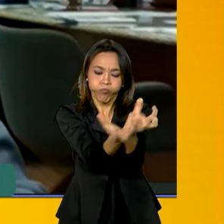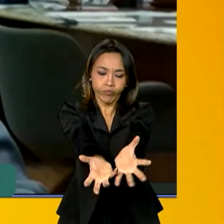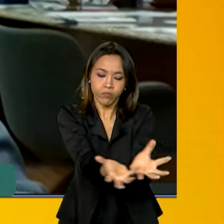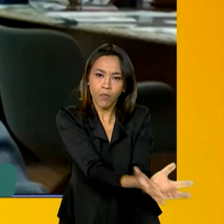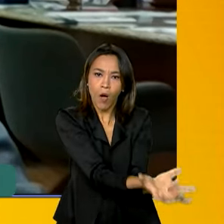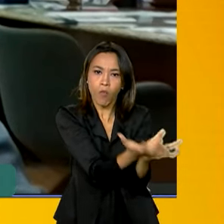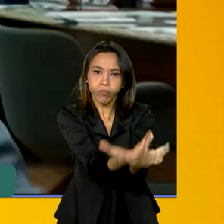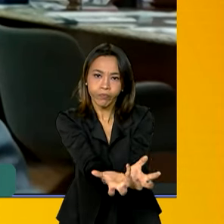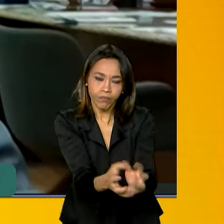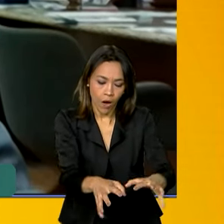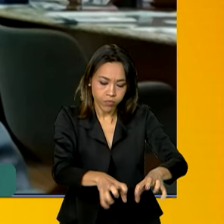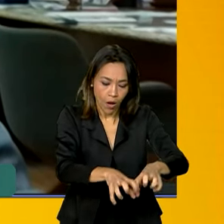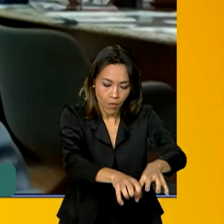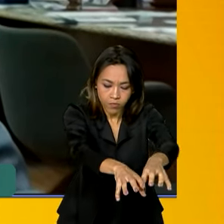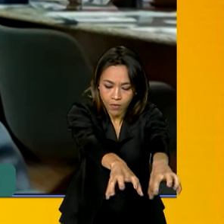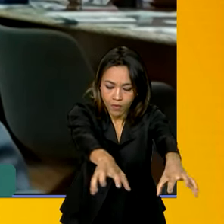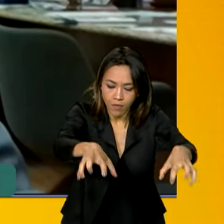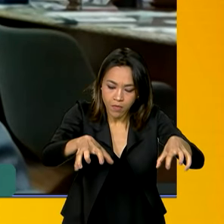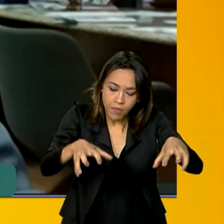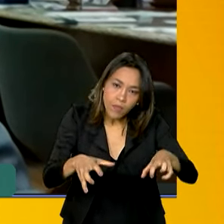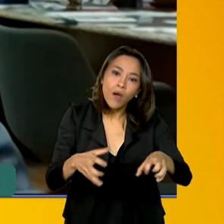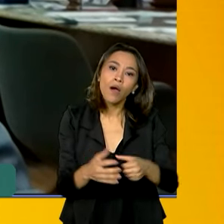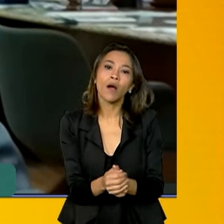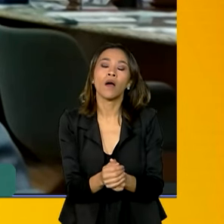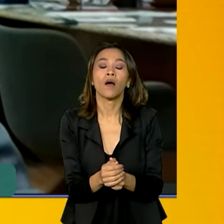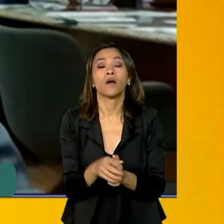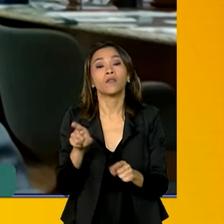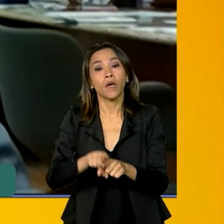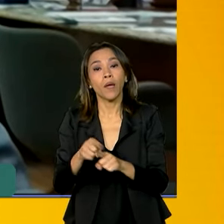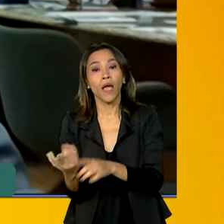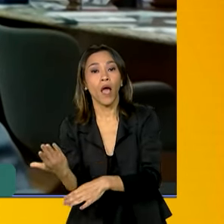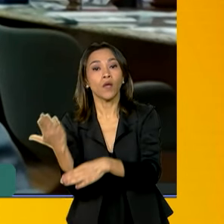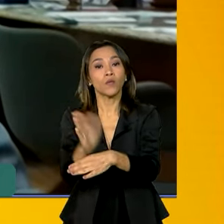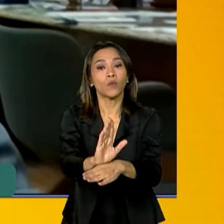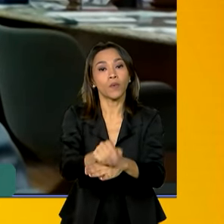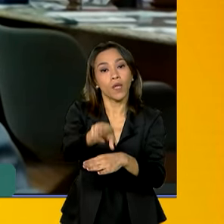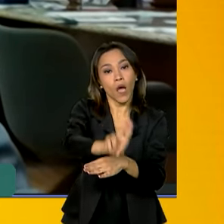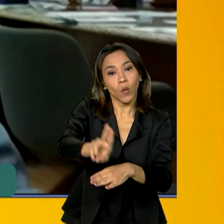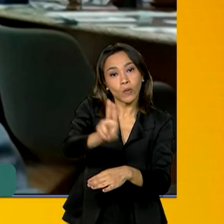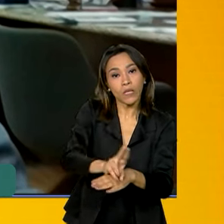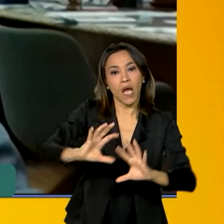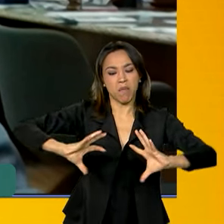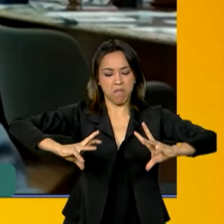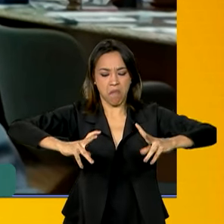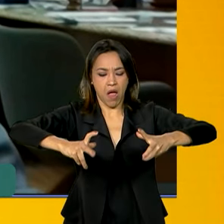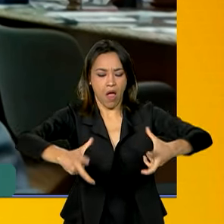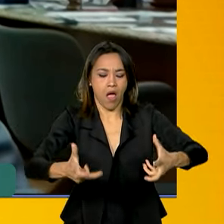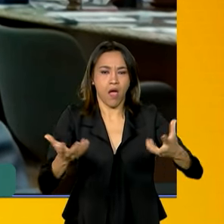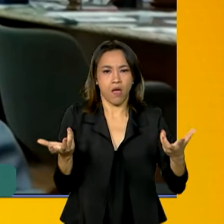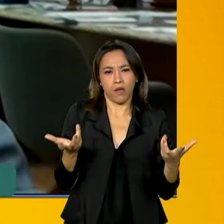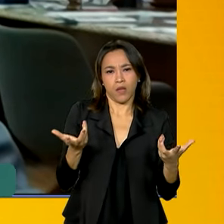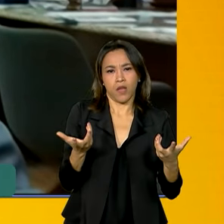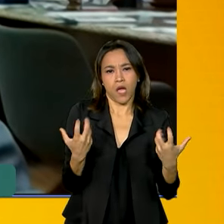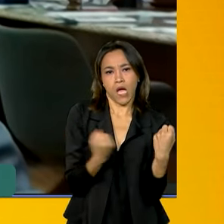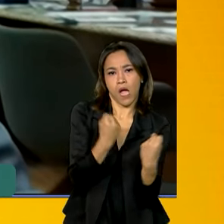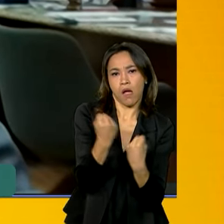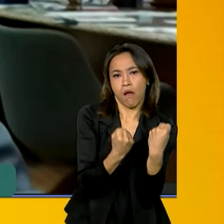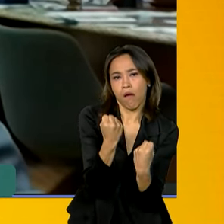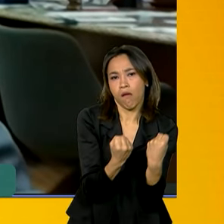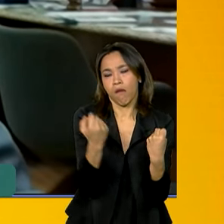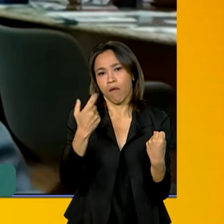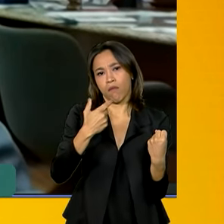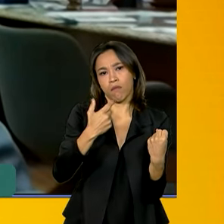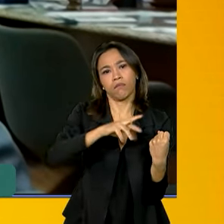fazer uma racionalização dos de máquinas, nem todo mundo precisa ter uma máquina, mas a cooperativa tendo, ela